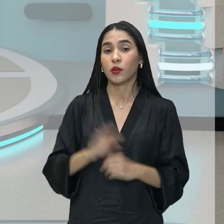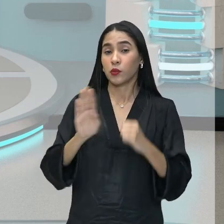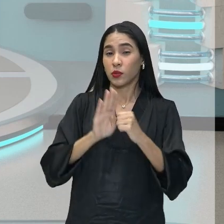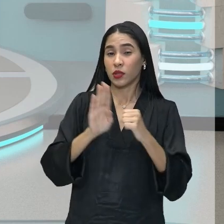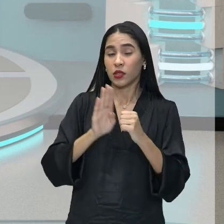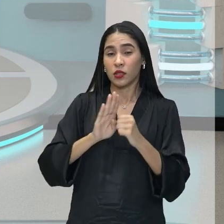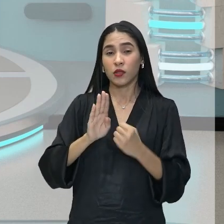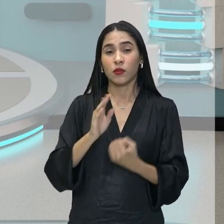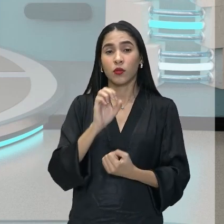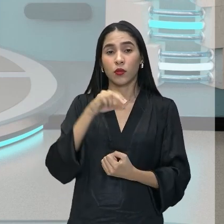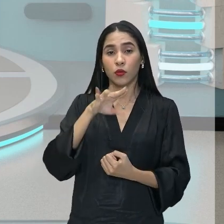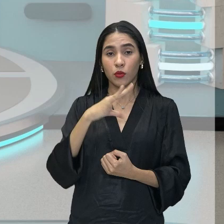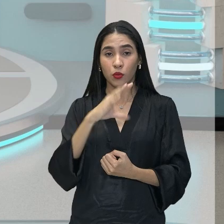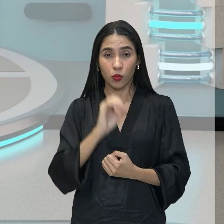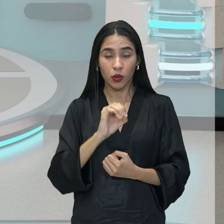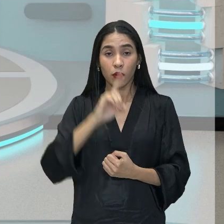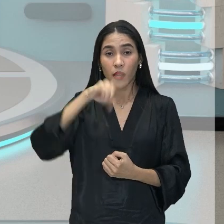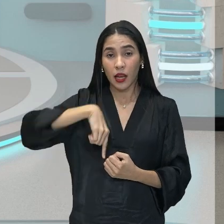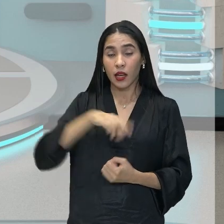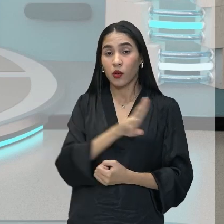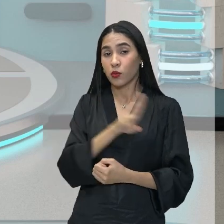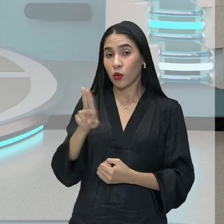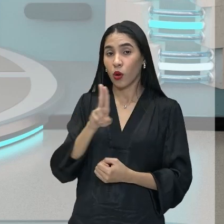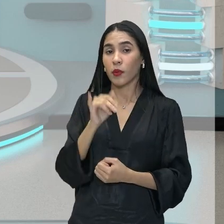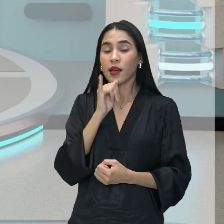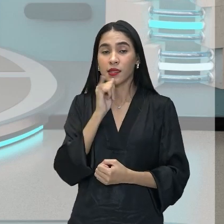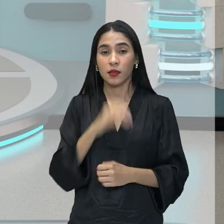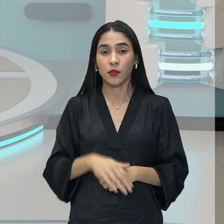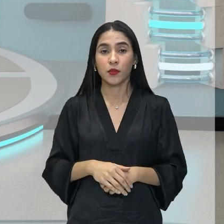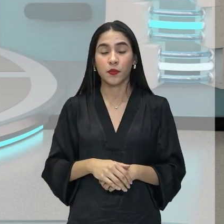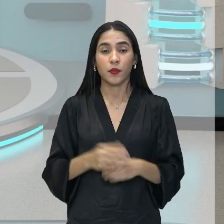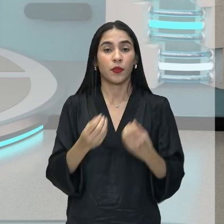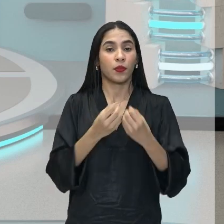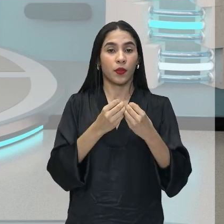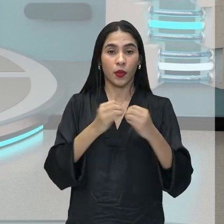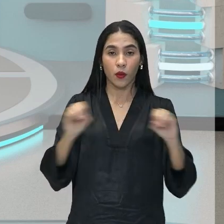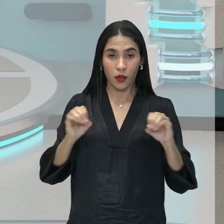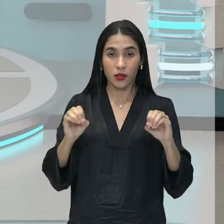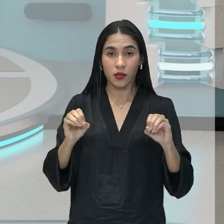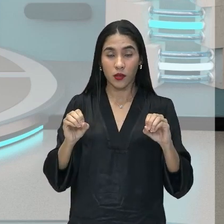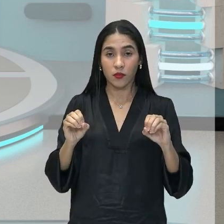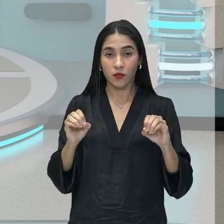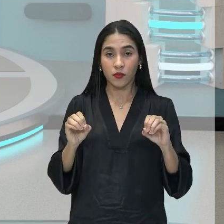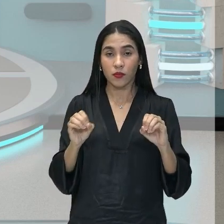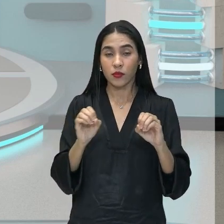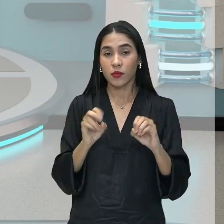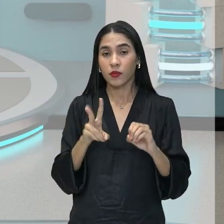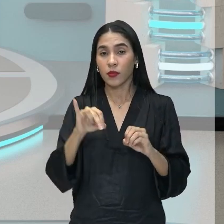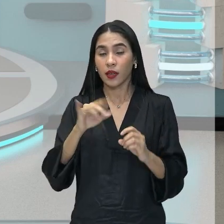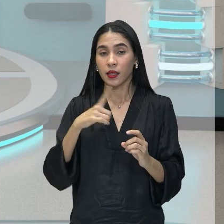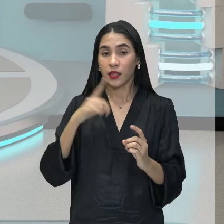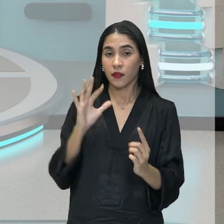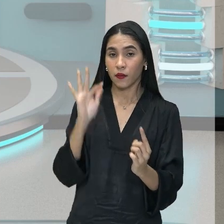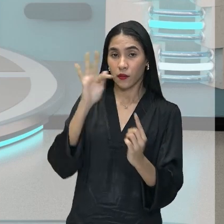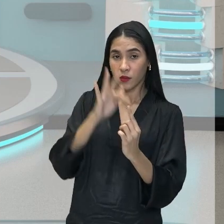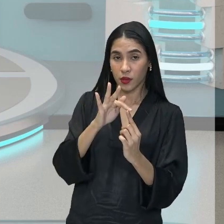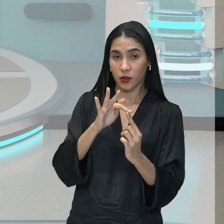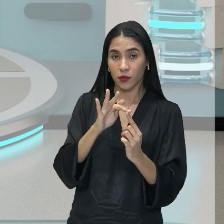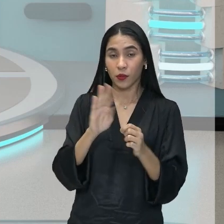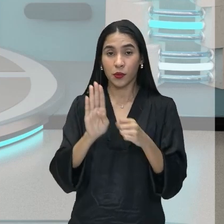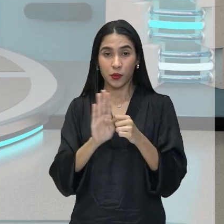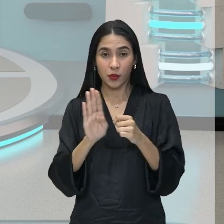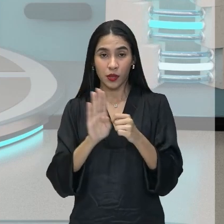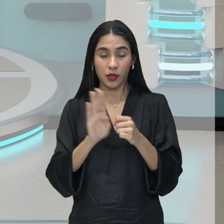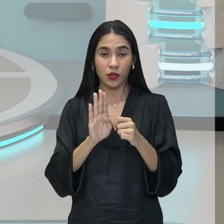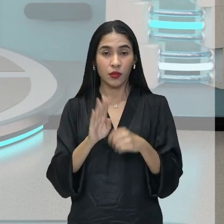núcleo, são chamadas de, ou seja, de orações que vão exercer ali aquela função de um substantivo.